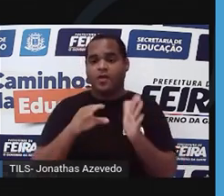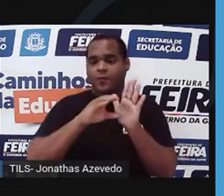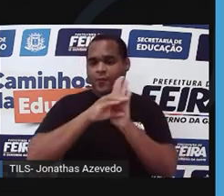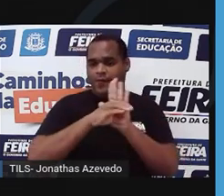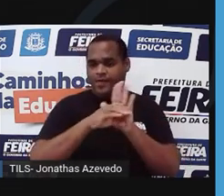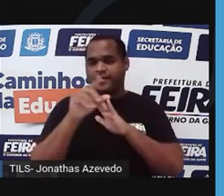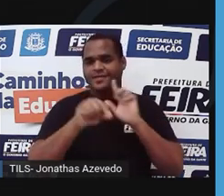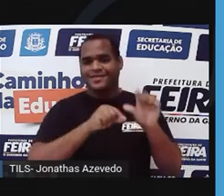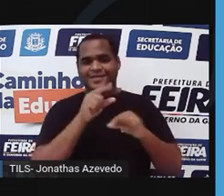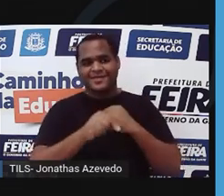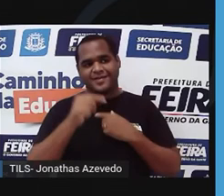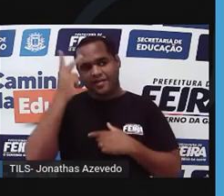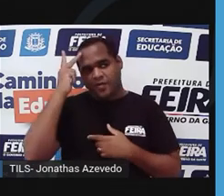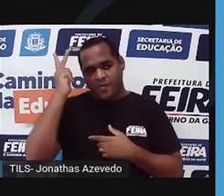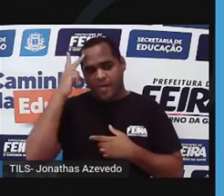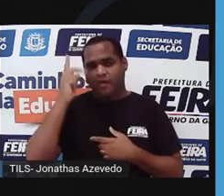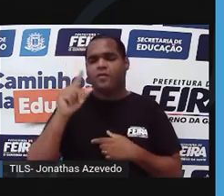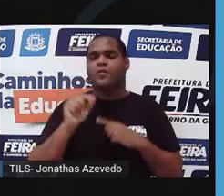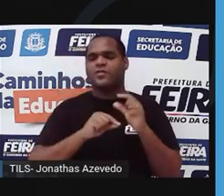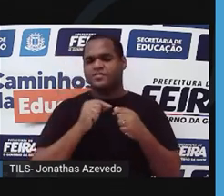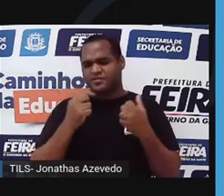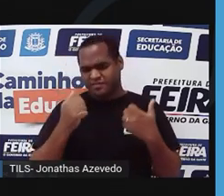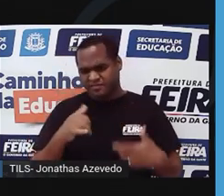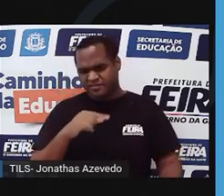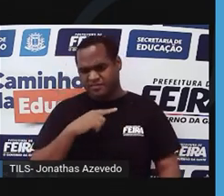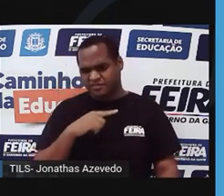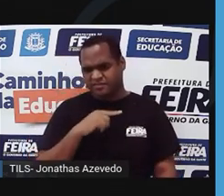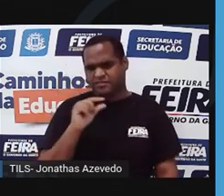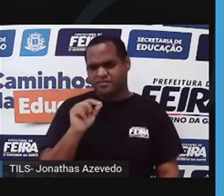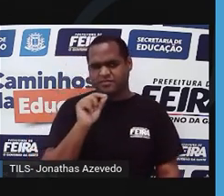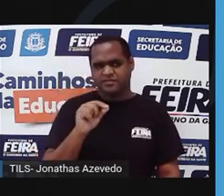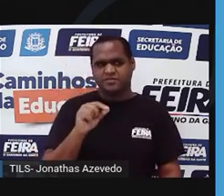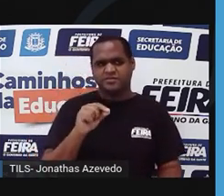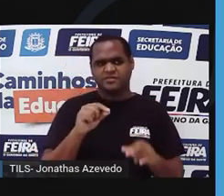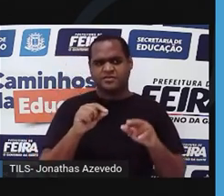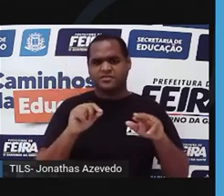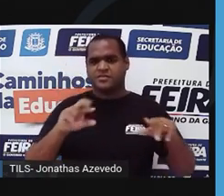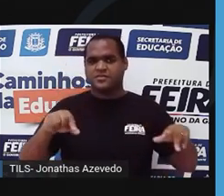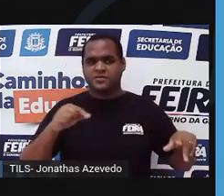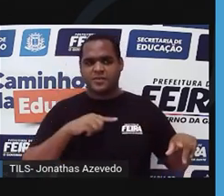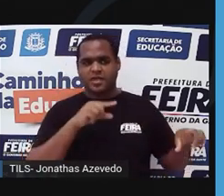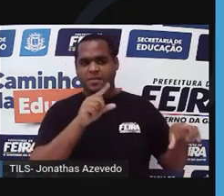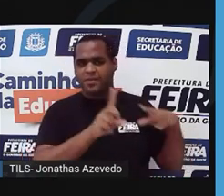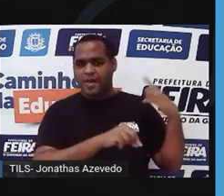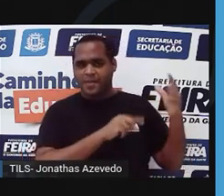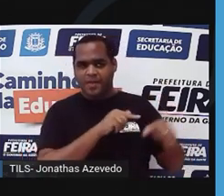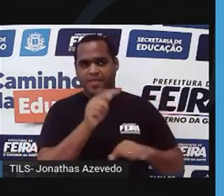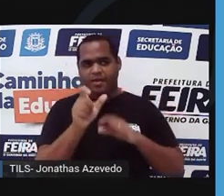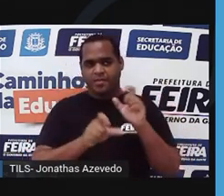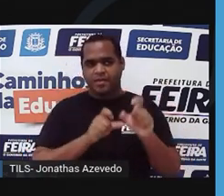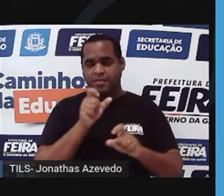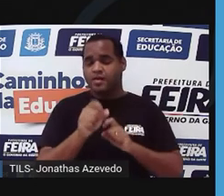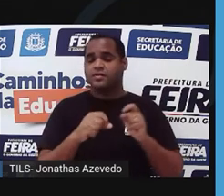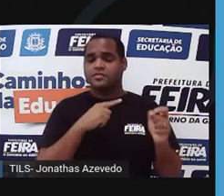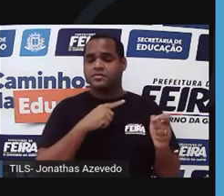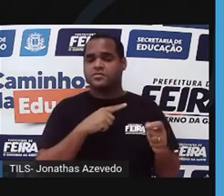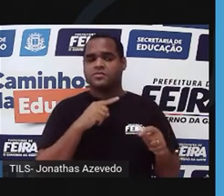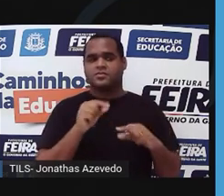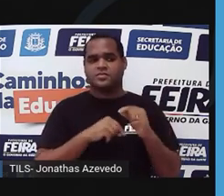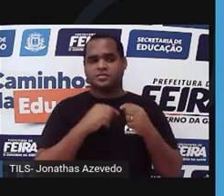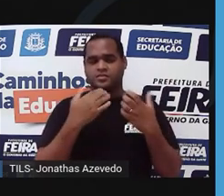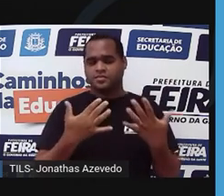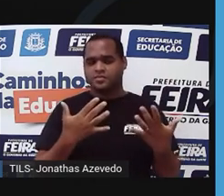de seleção natural? E ele falava, olha, a gente não adquiriu características, conforme Lamarck dizia. Você